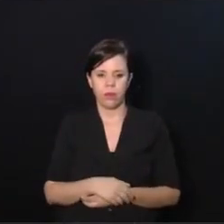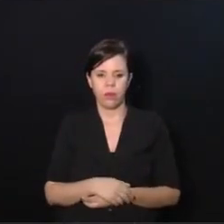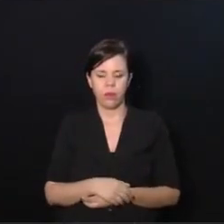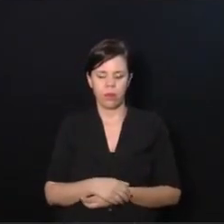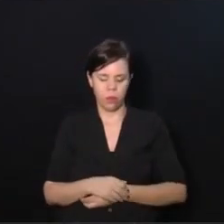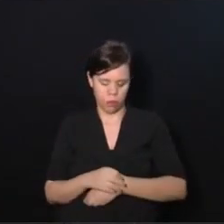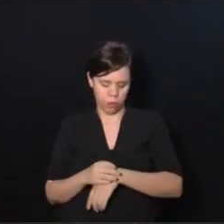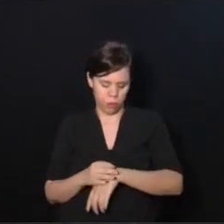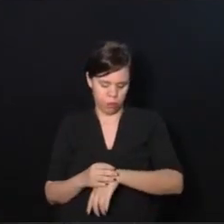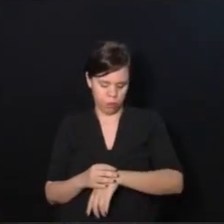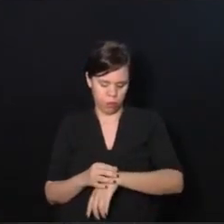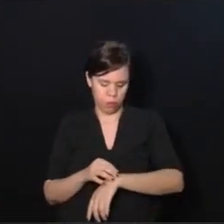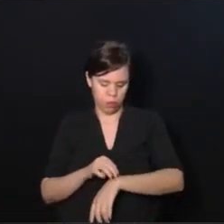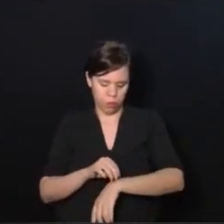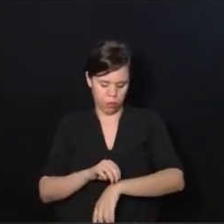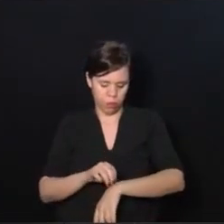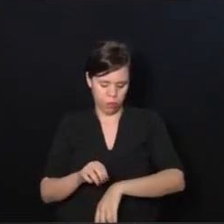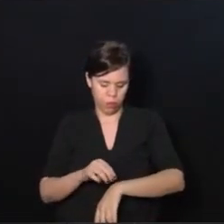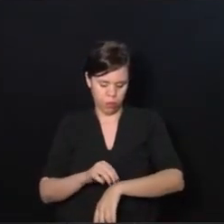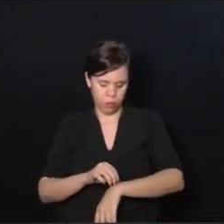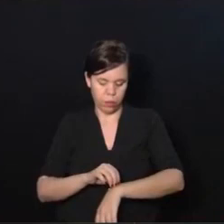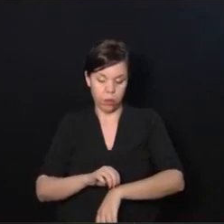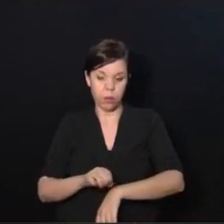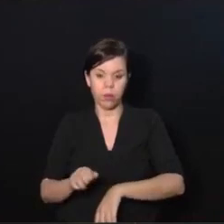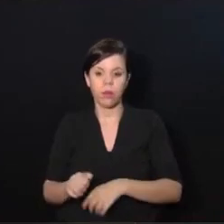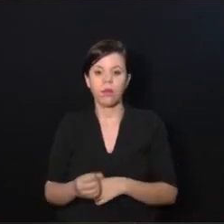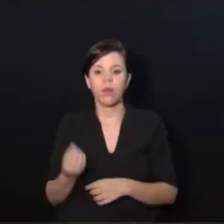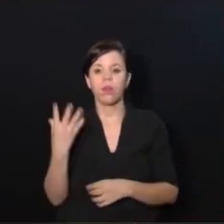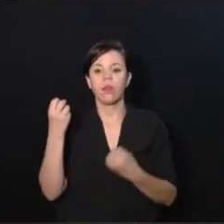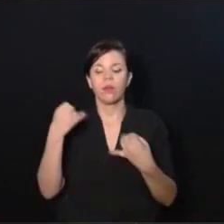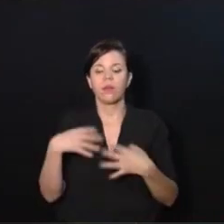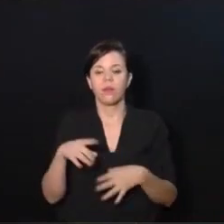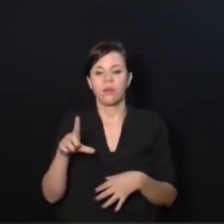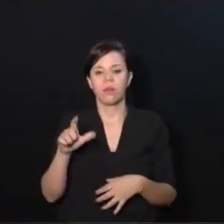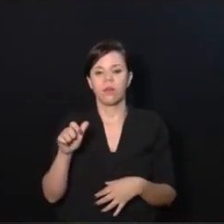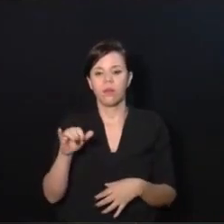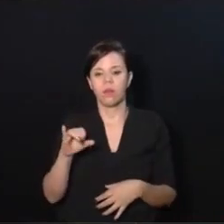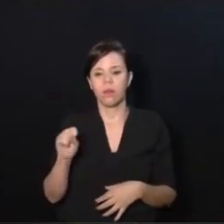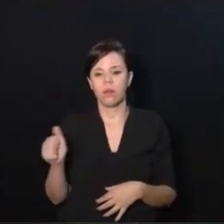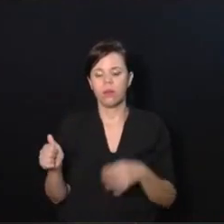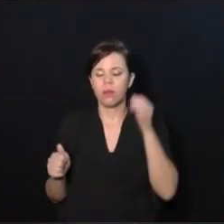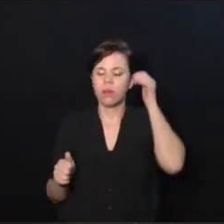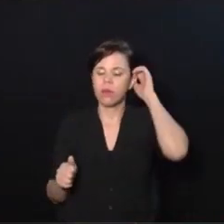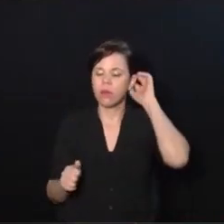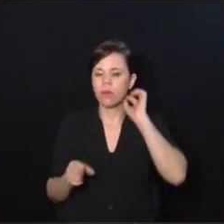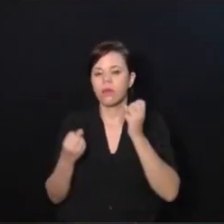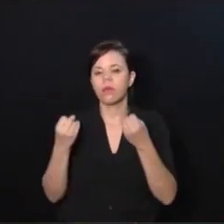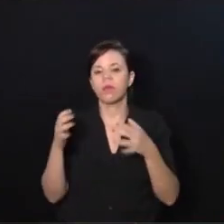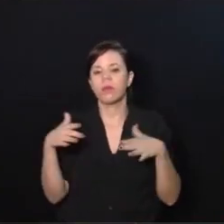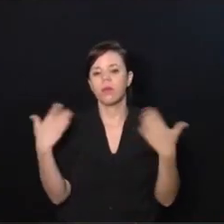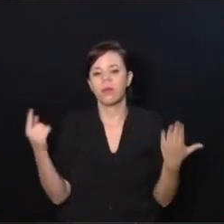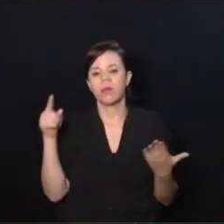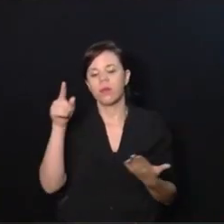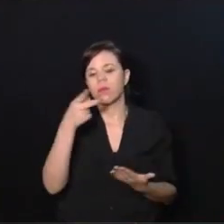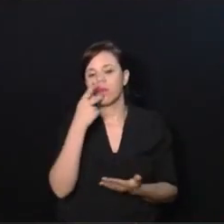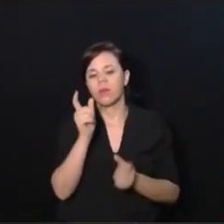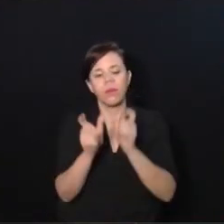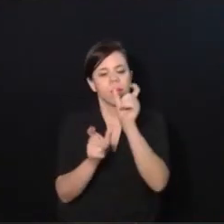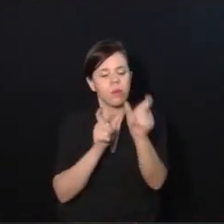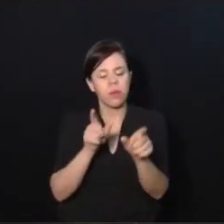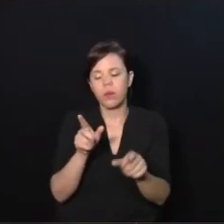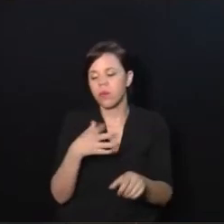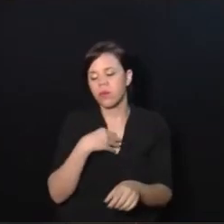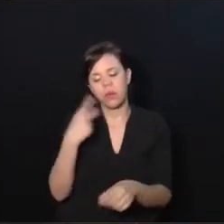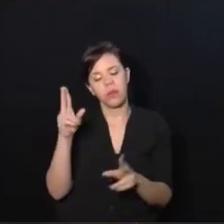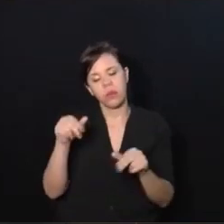no, da Laísa Cardoso. Eu vou explicar para vocês o que acontece quando vocês dizem isso, que o filho nunca vai